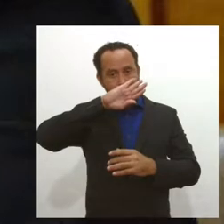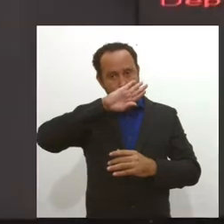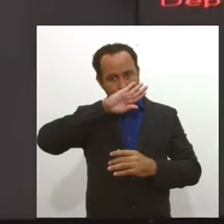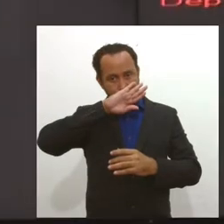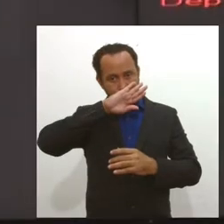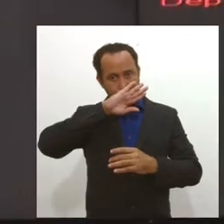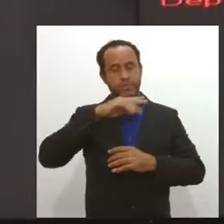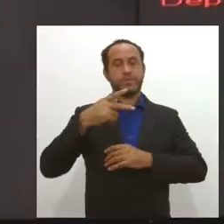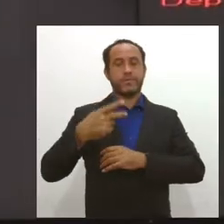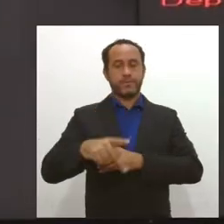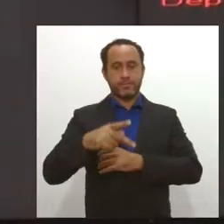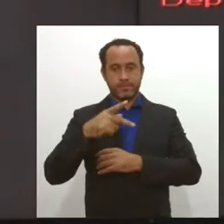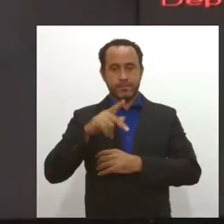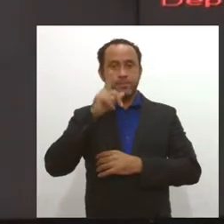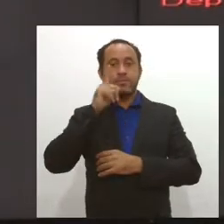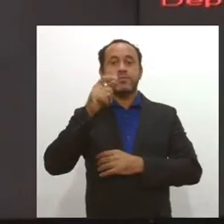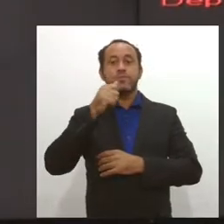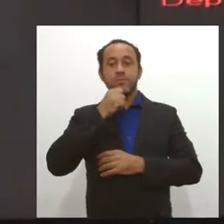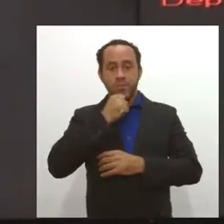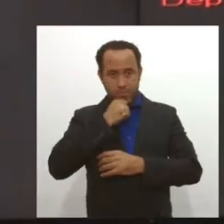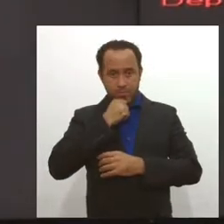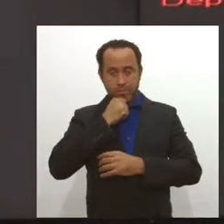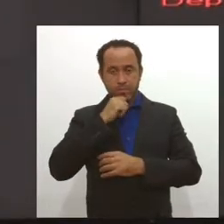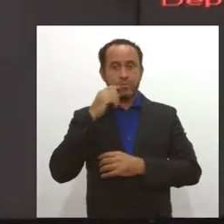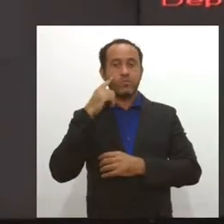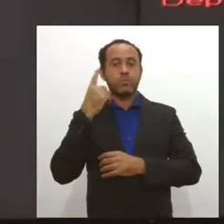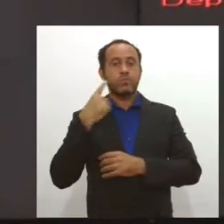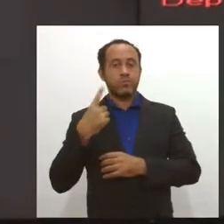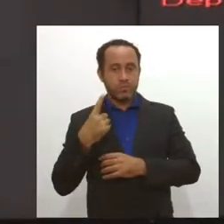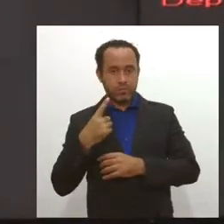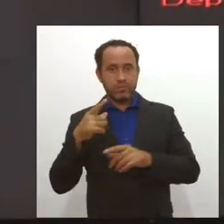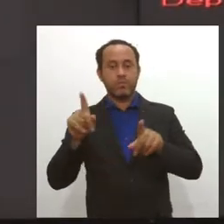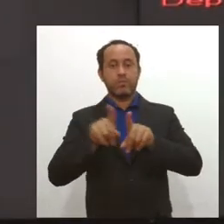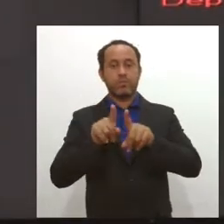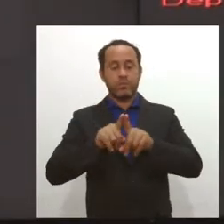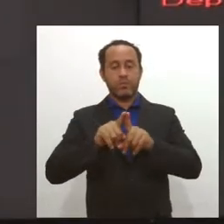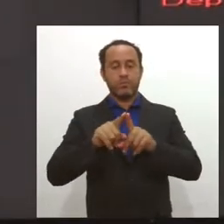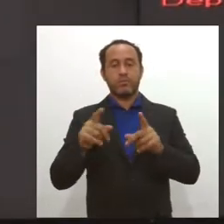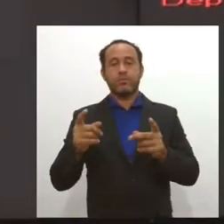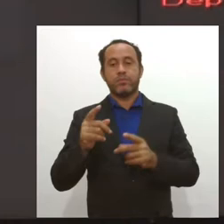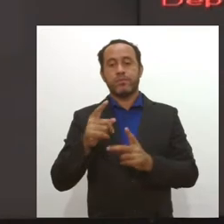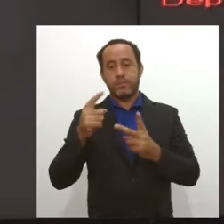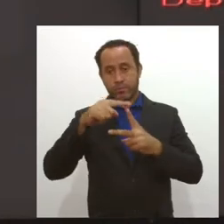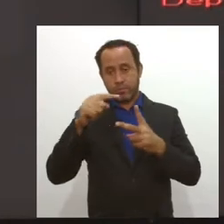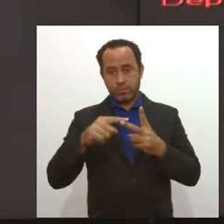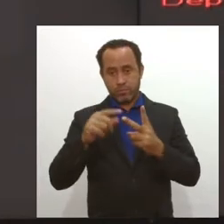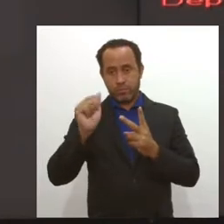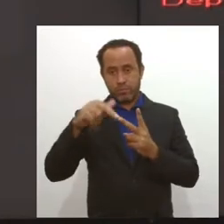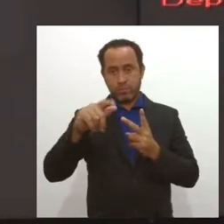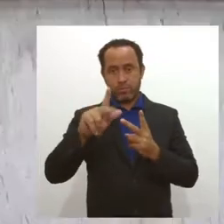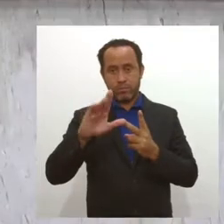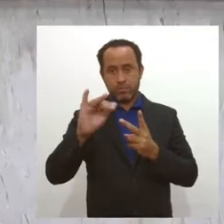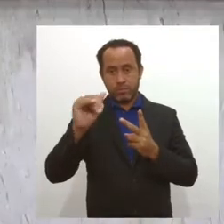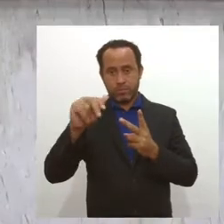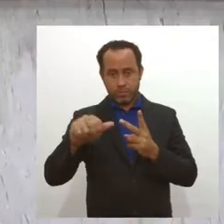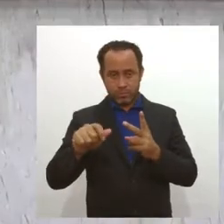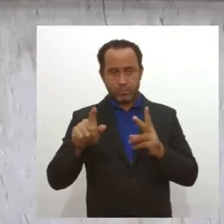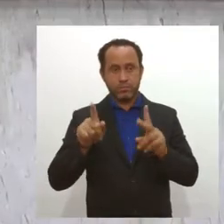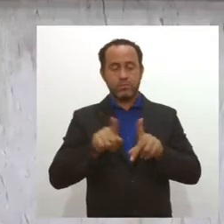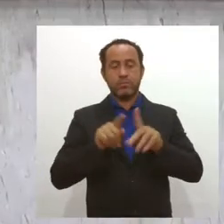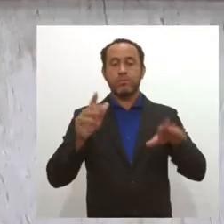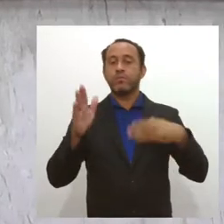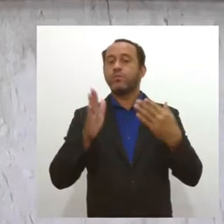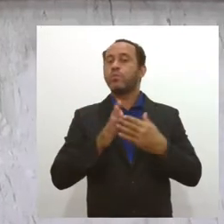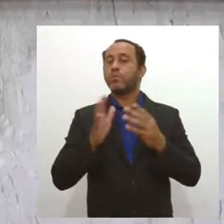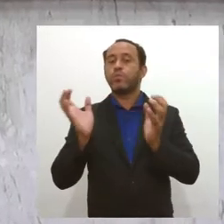arcebispo metropolitano de Aracaju, os advogados Adelmo dos Santos Júnior e Ana Lúcia Dantas Souza Guiá e a todos